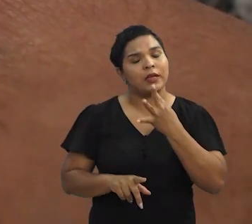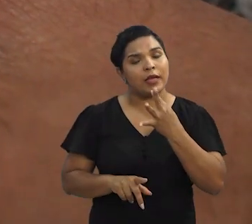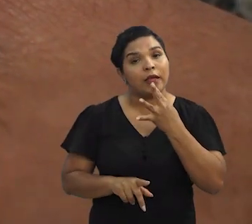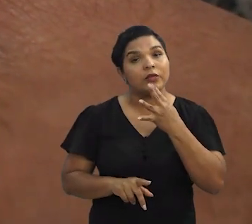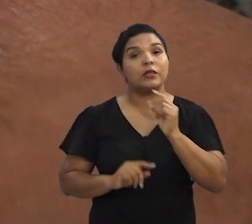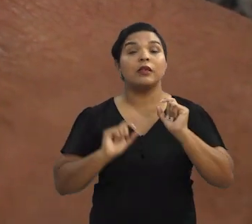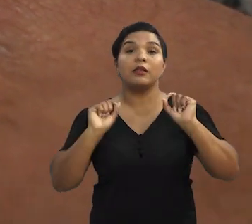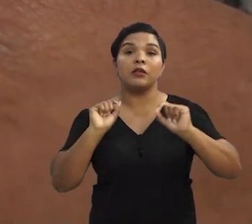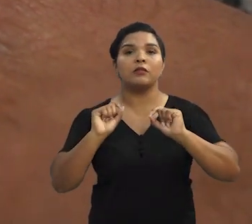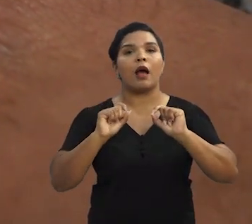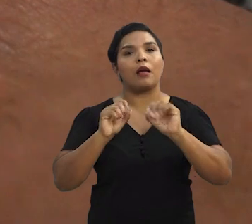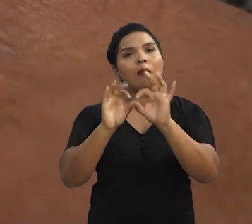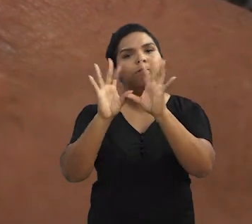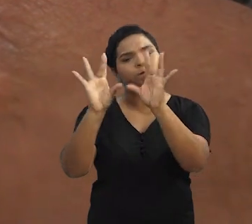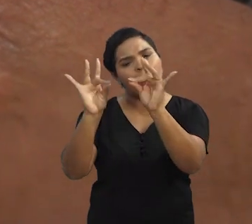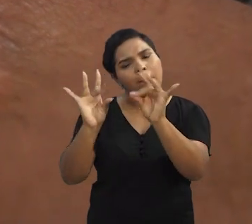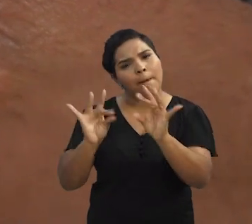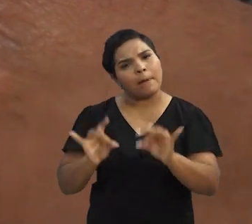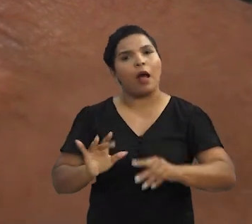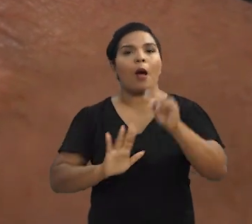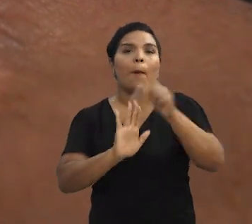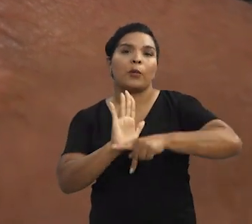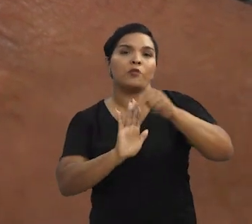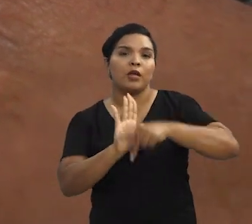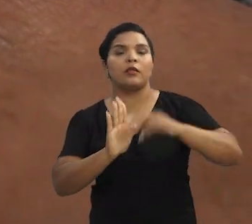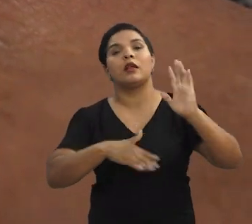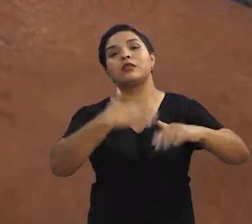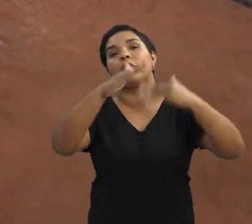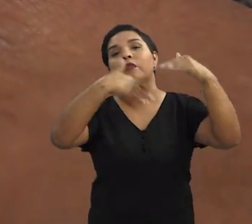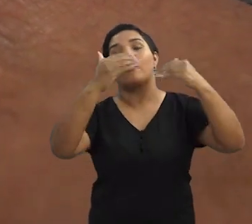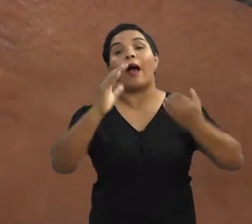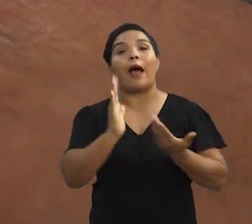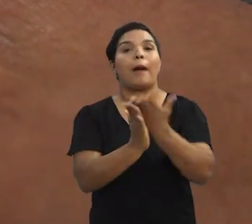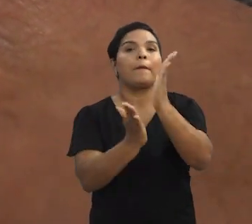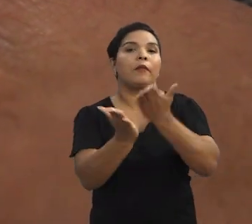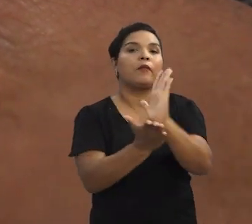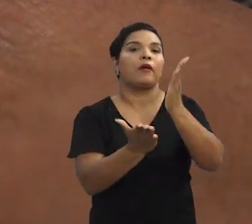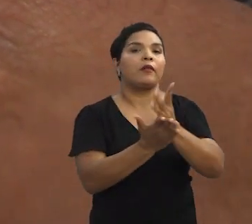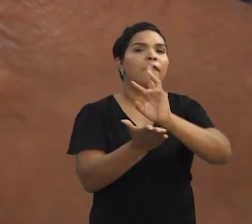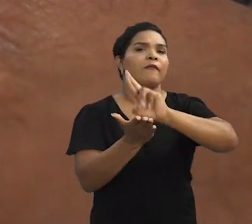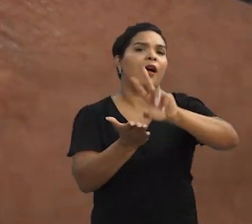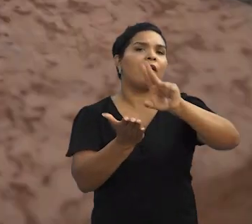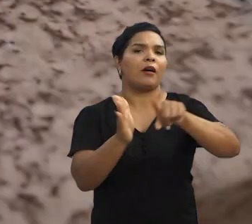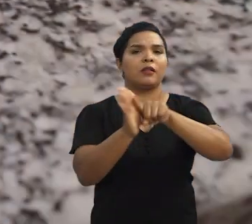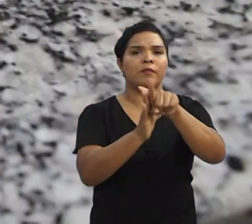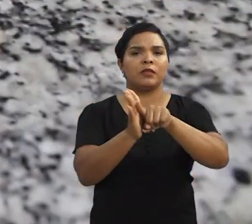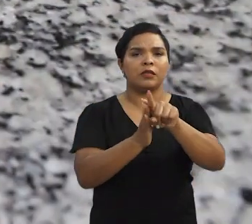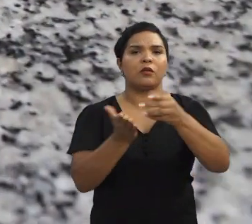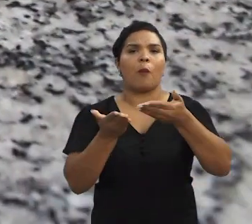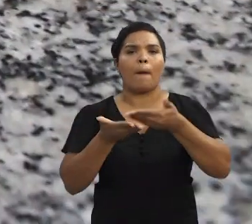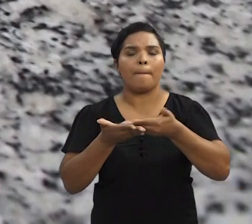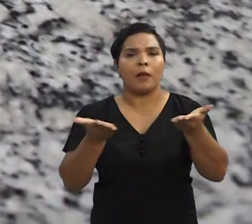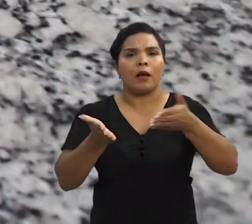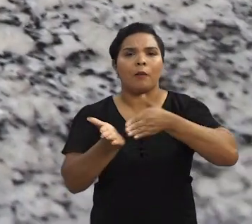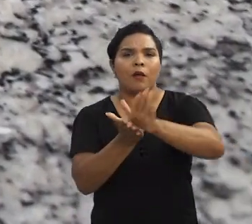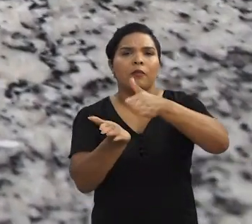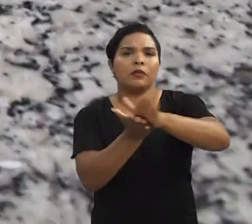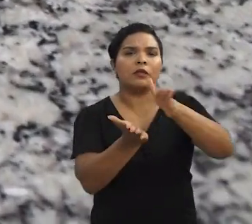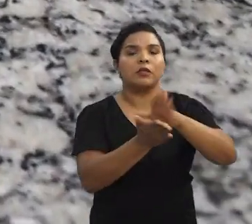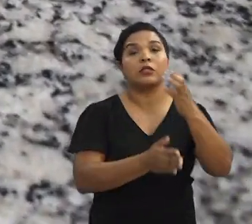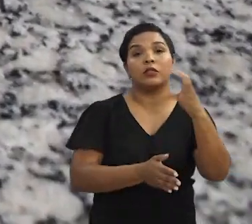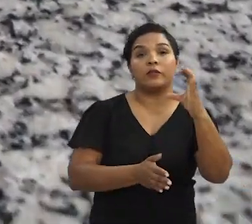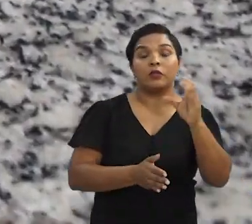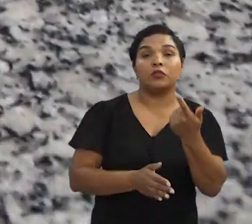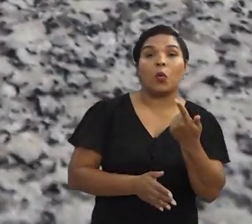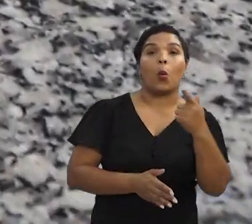conhece normalmente. E aí, nisso, eu destrinchei esse projeto. E aí, a gente desenvolveu, aprovou vários projetos de pesquisa, com publicações científicas,